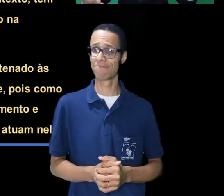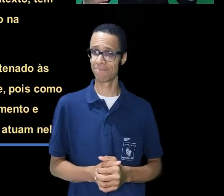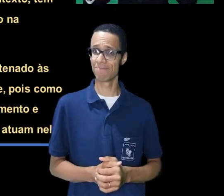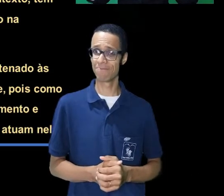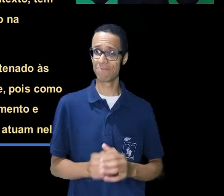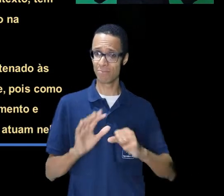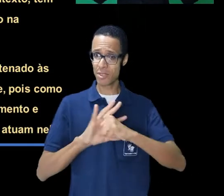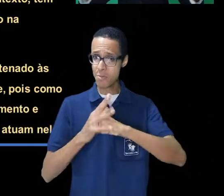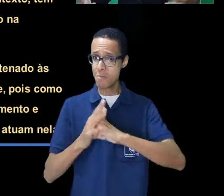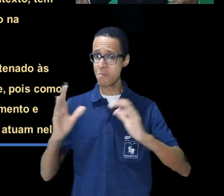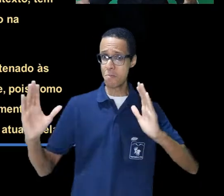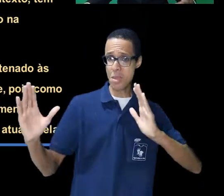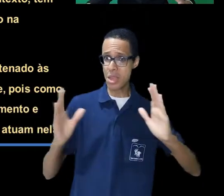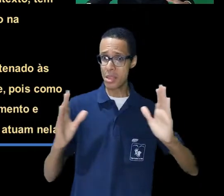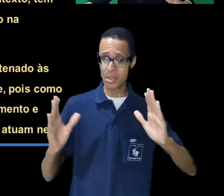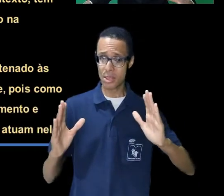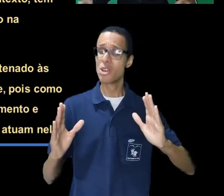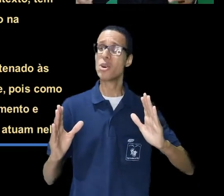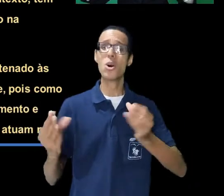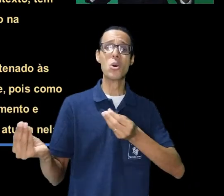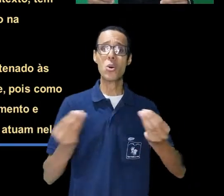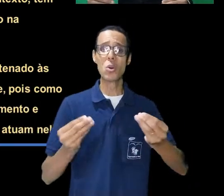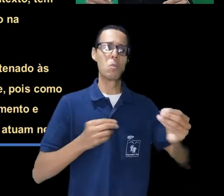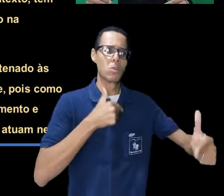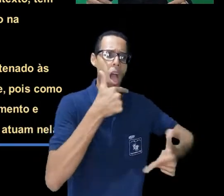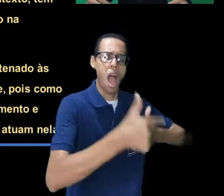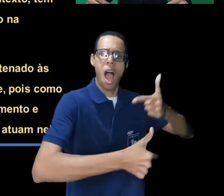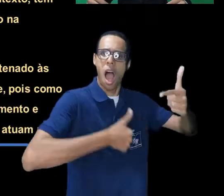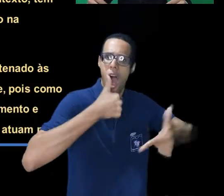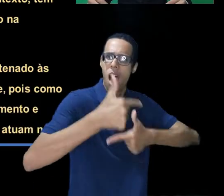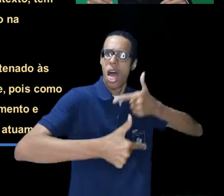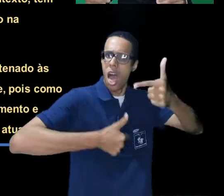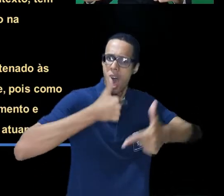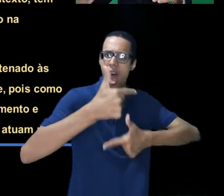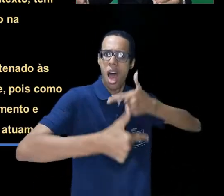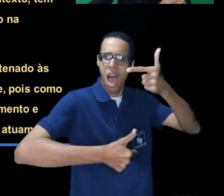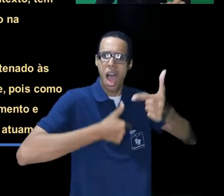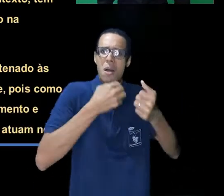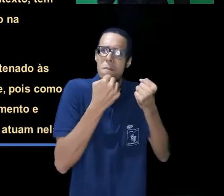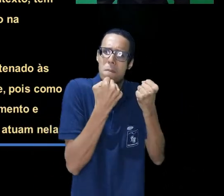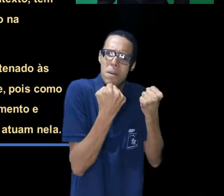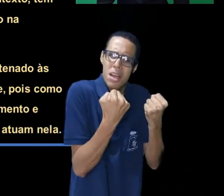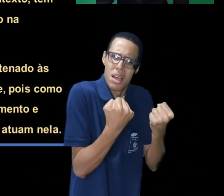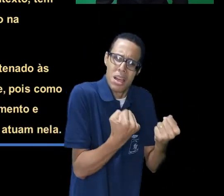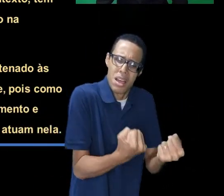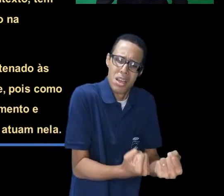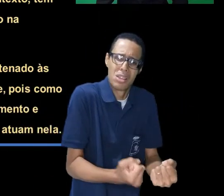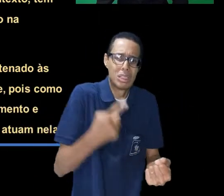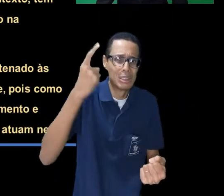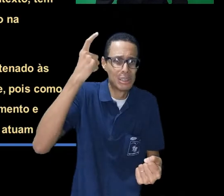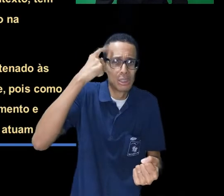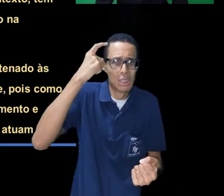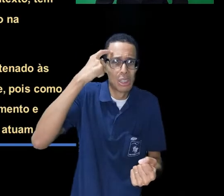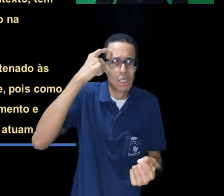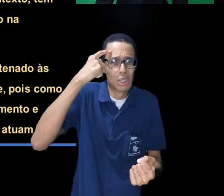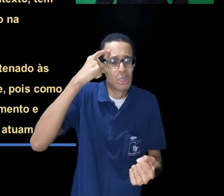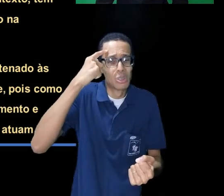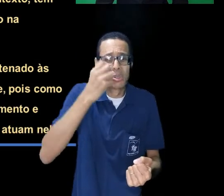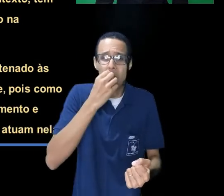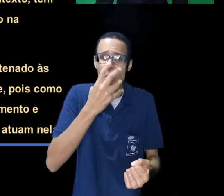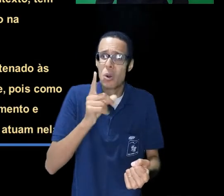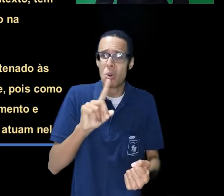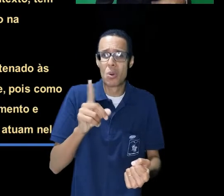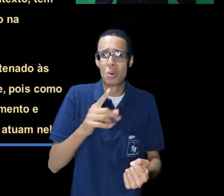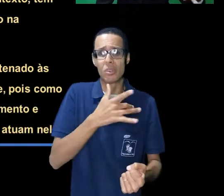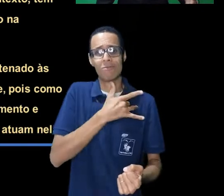saúde, sobre nossa saúde, tem um desgaste físico e emocional, e isso é importante refletir.